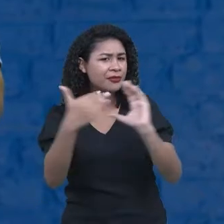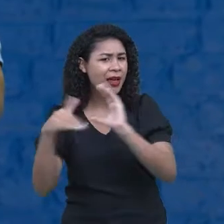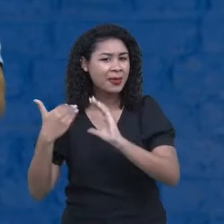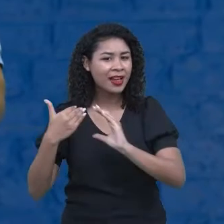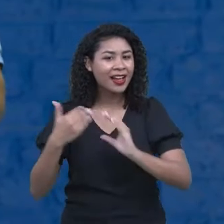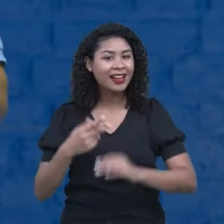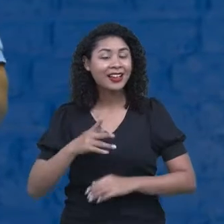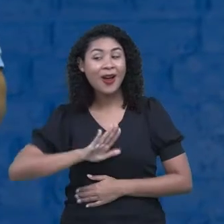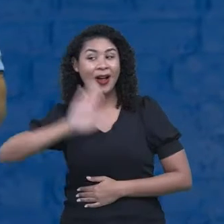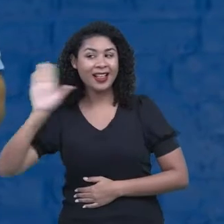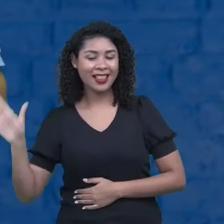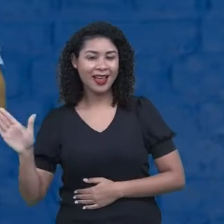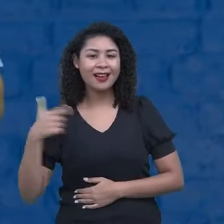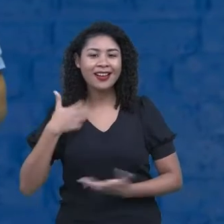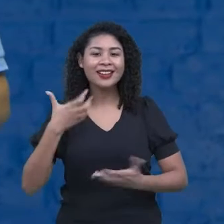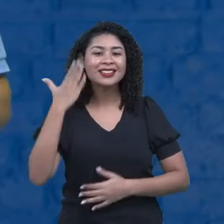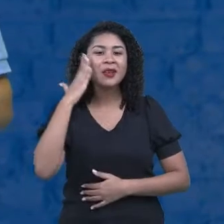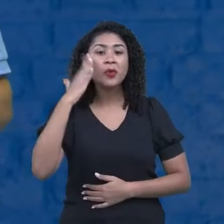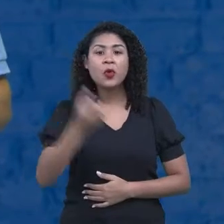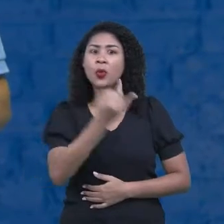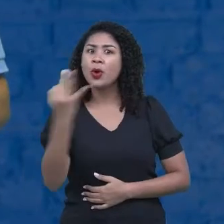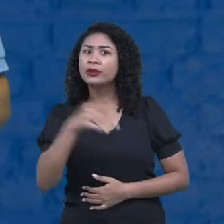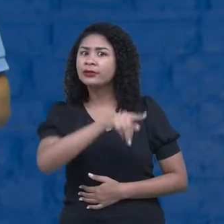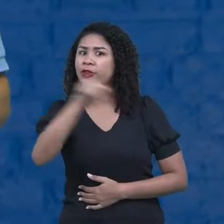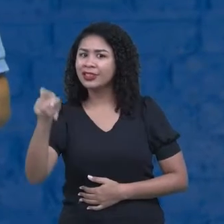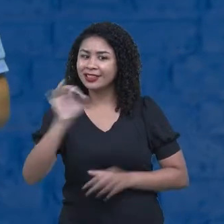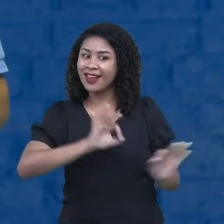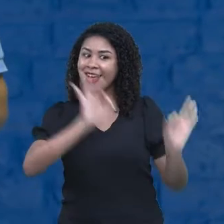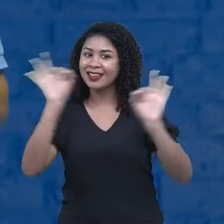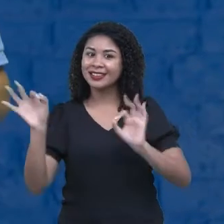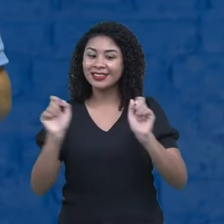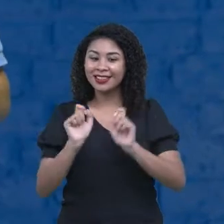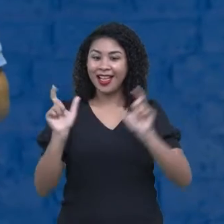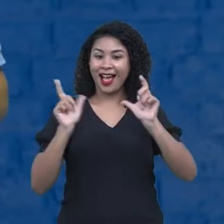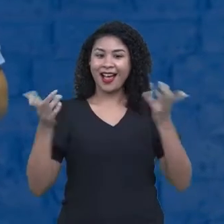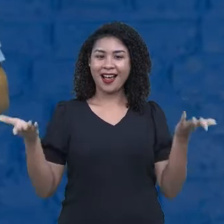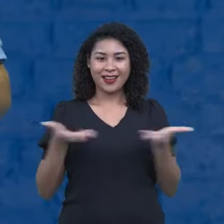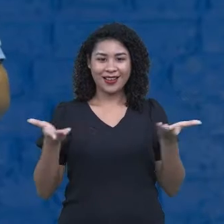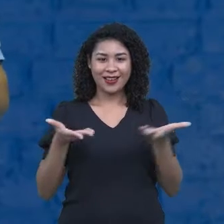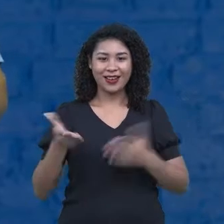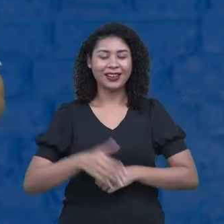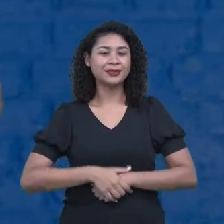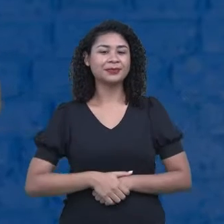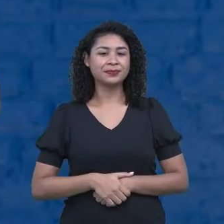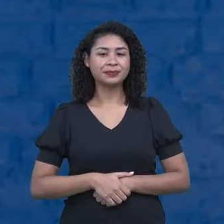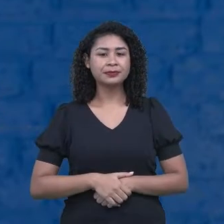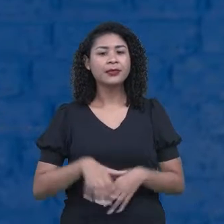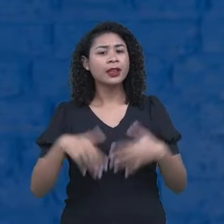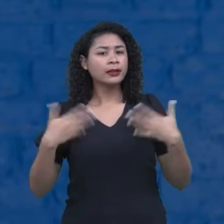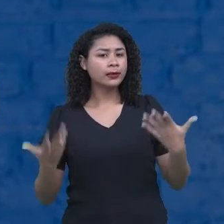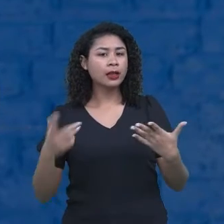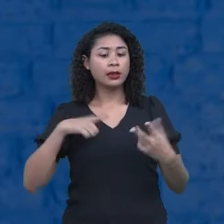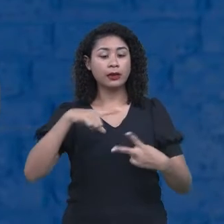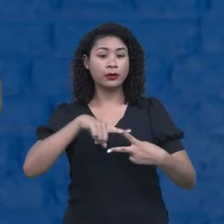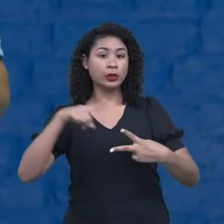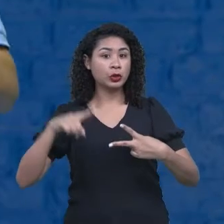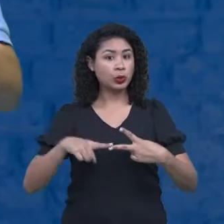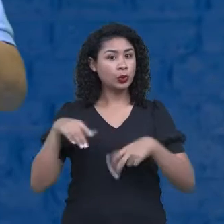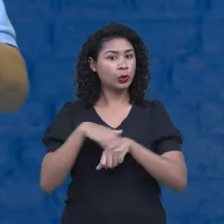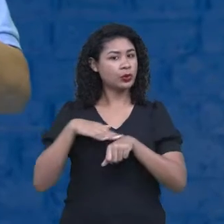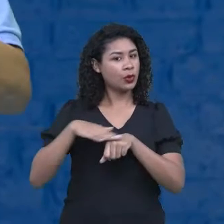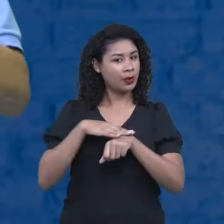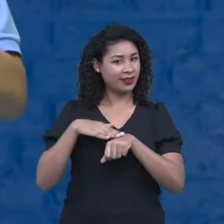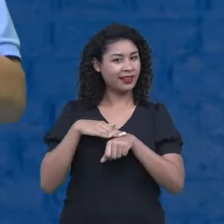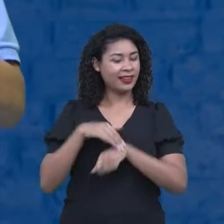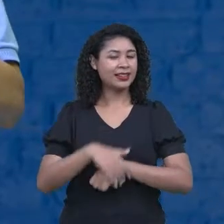quantos estão aí antenados, ligados no nosso Psicossocial, certo? E aí, nós já tivemos duas conversas, certo?